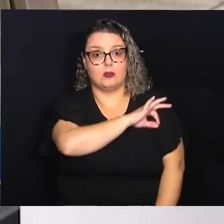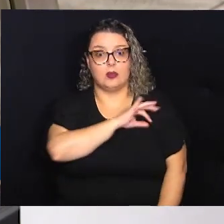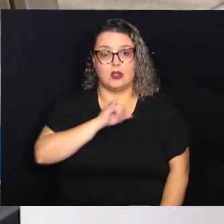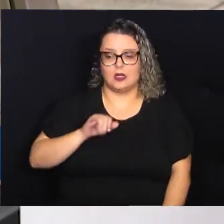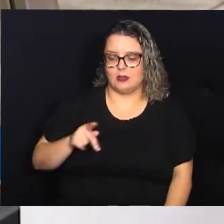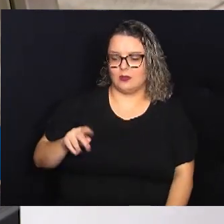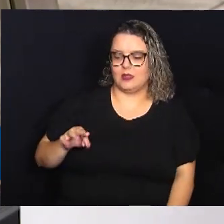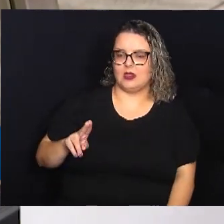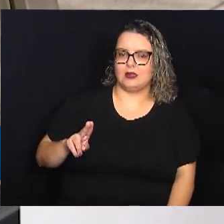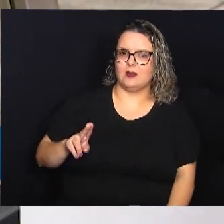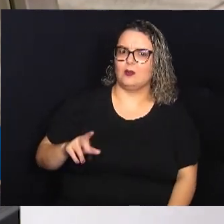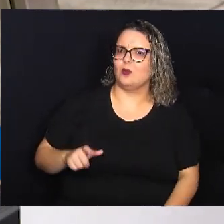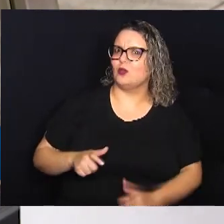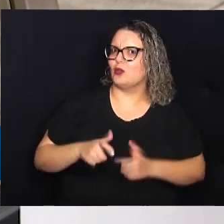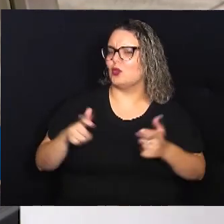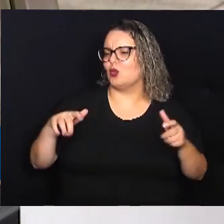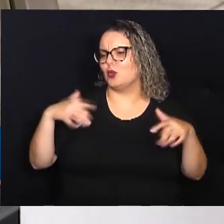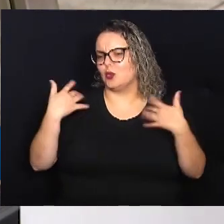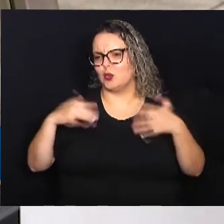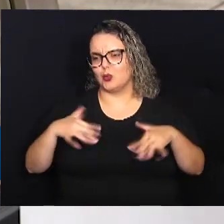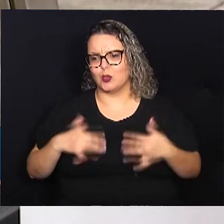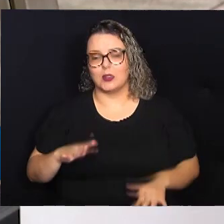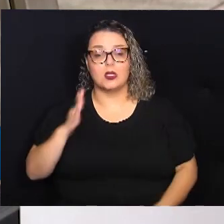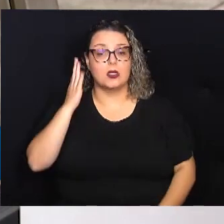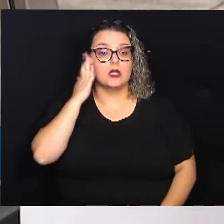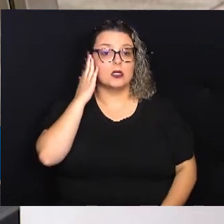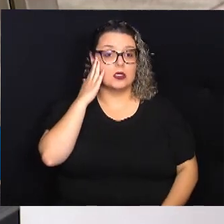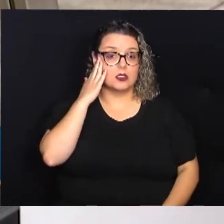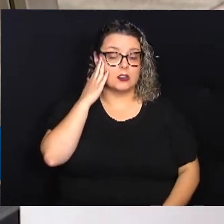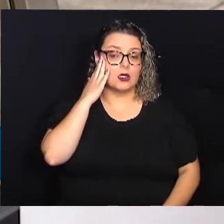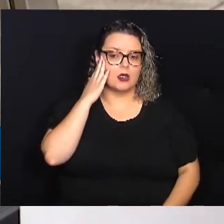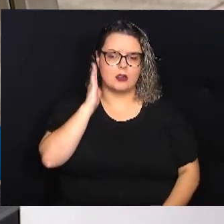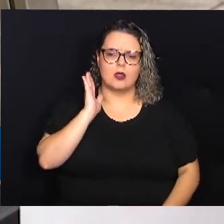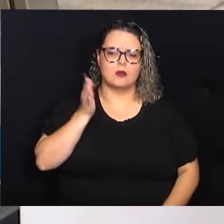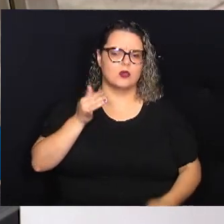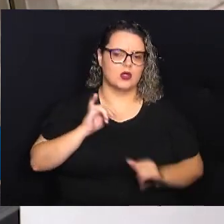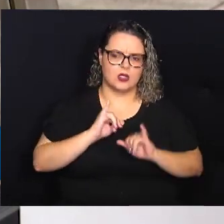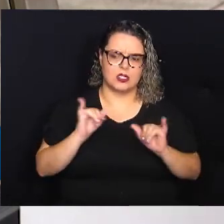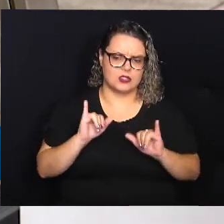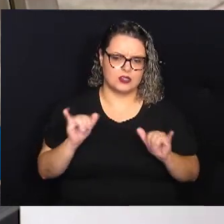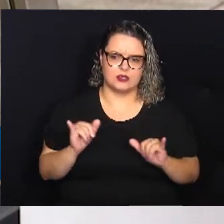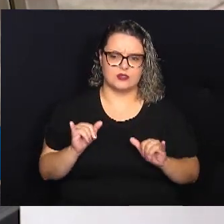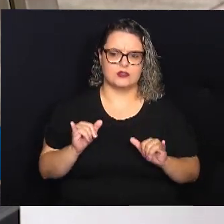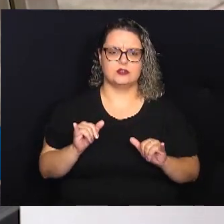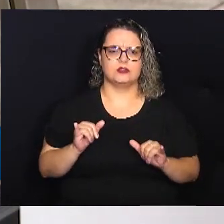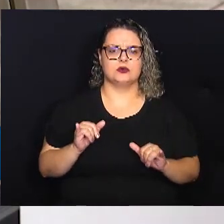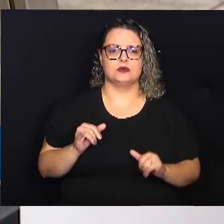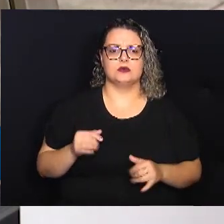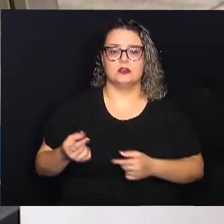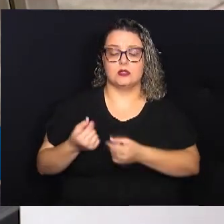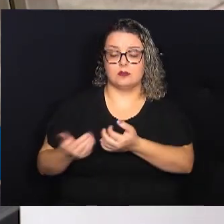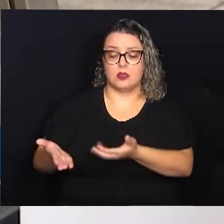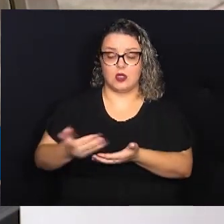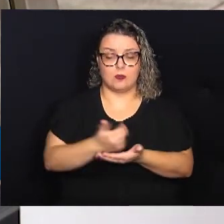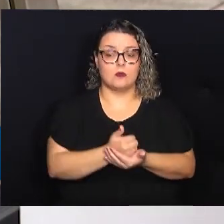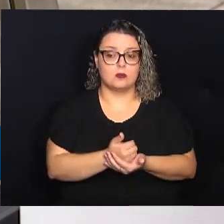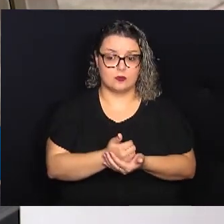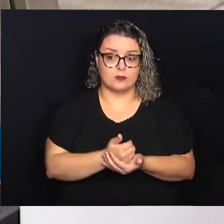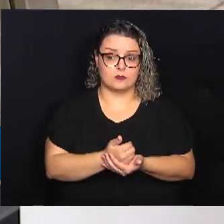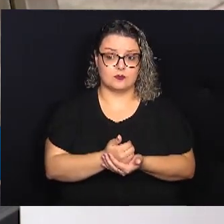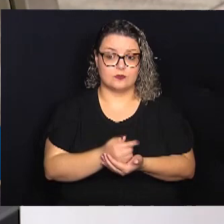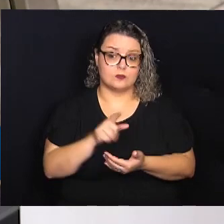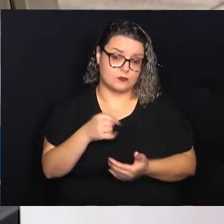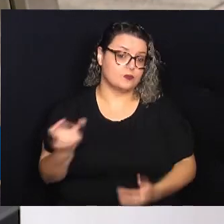em questão de IPTU é muito grande. Então eles sabem, até noticiaram que já caiu a questão da arrecadação, então